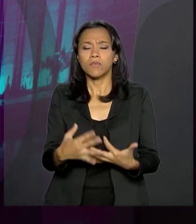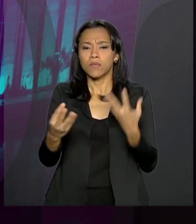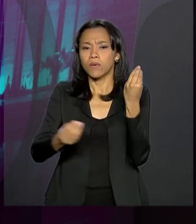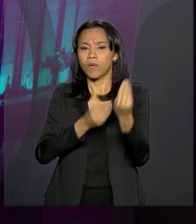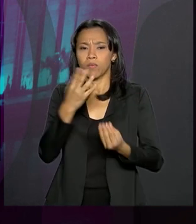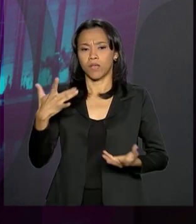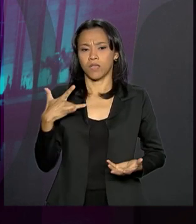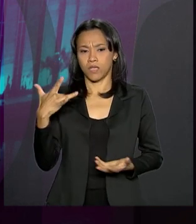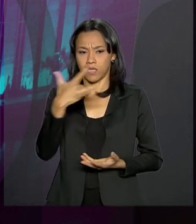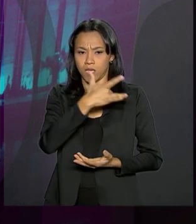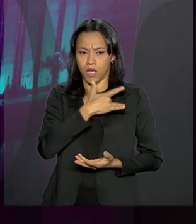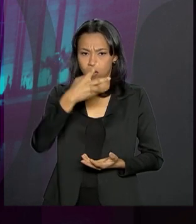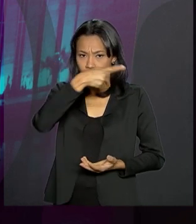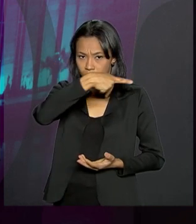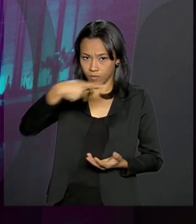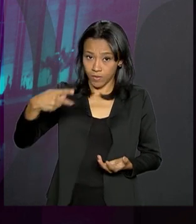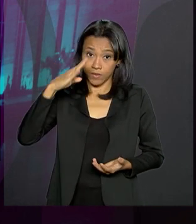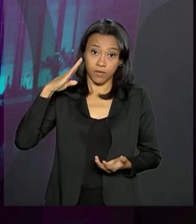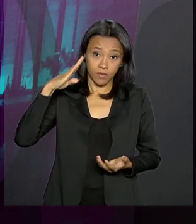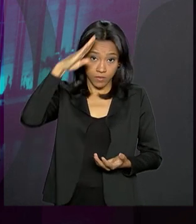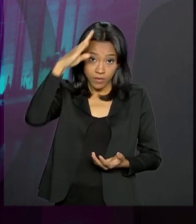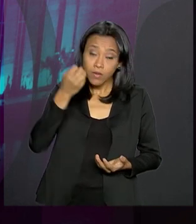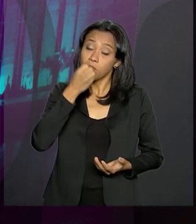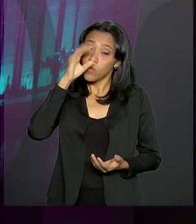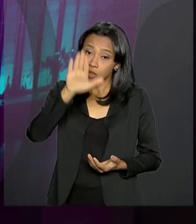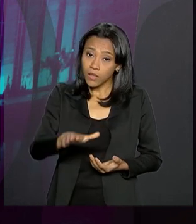Jair Bolsonaro. Ricardo, boa tarde para você.